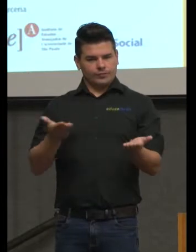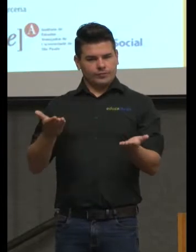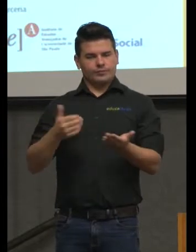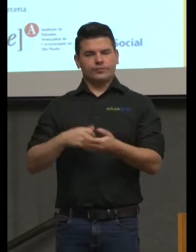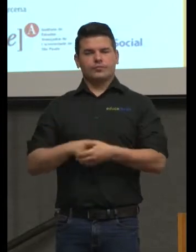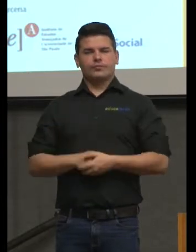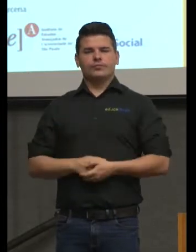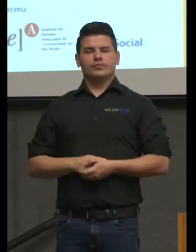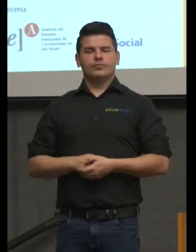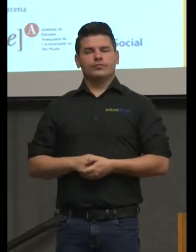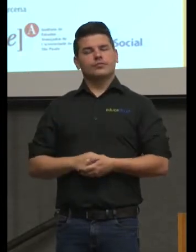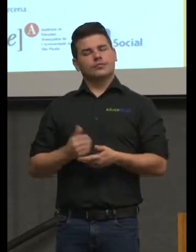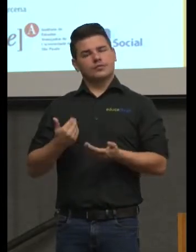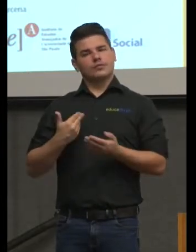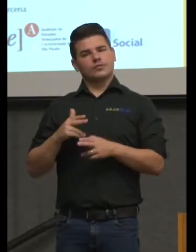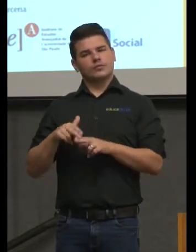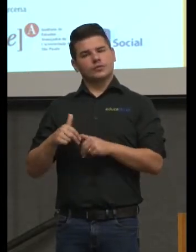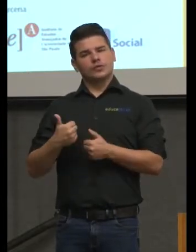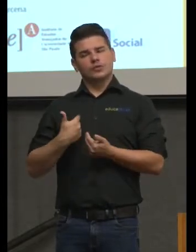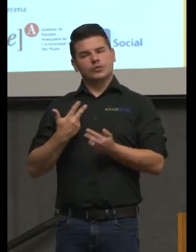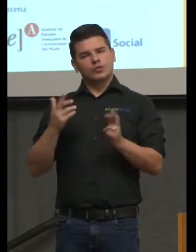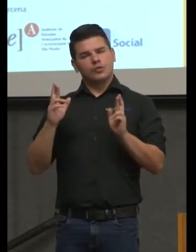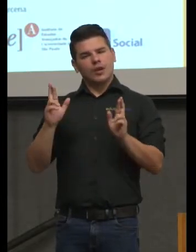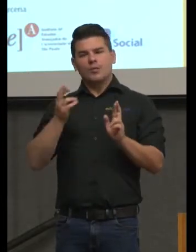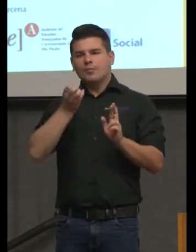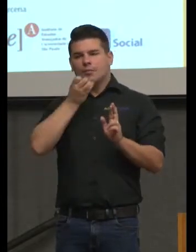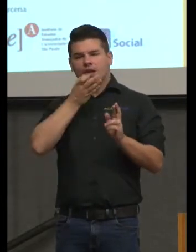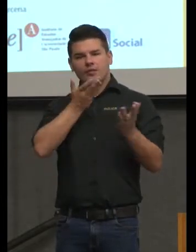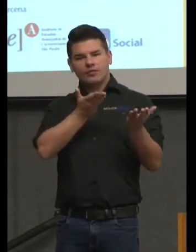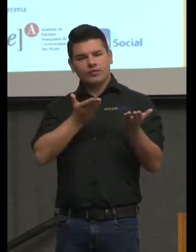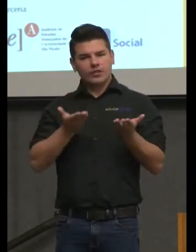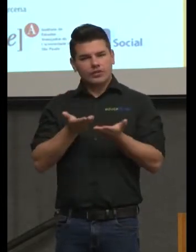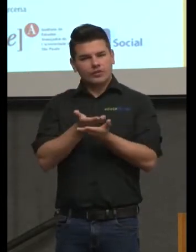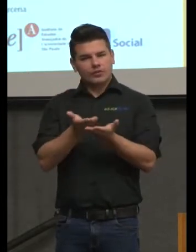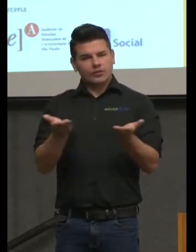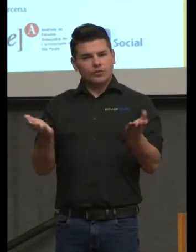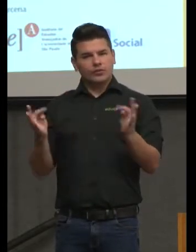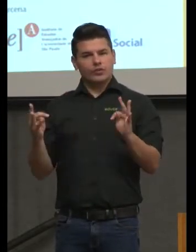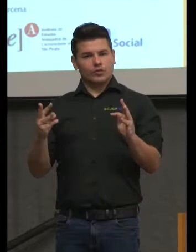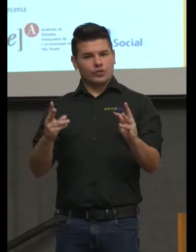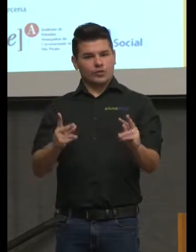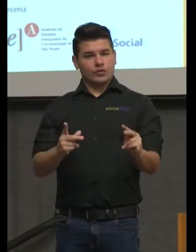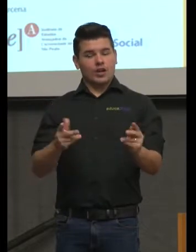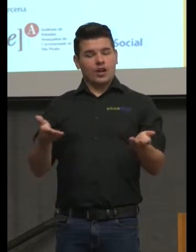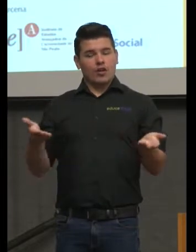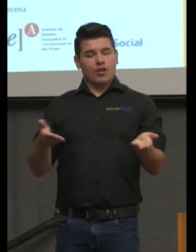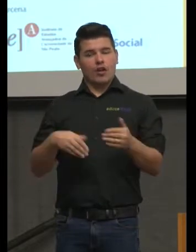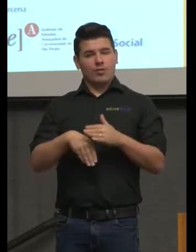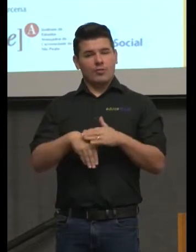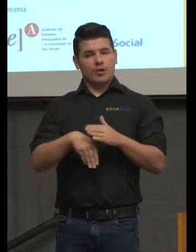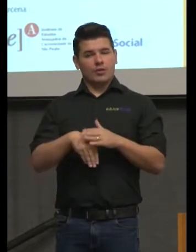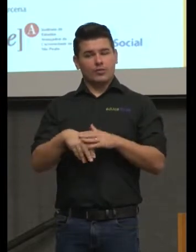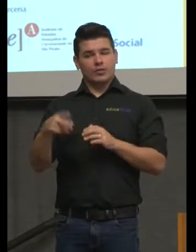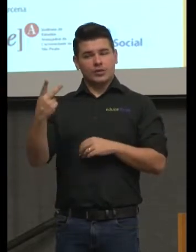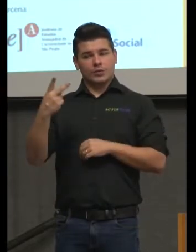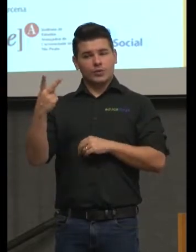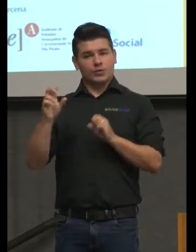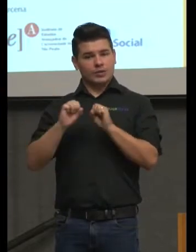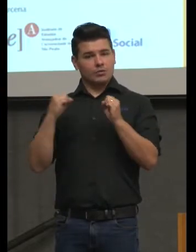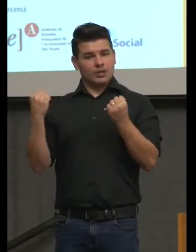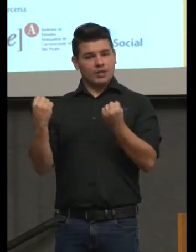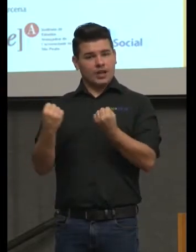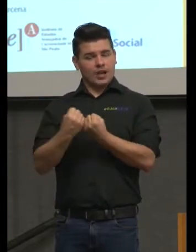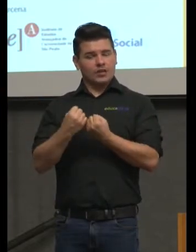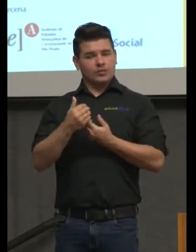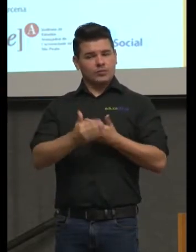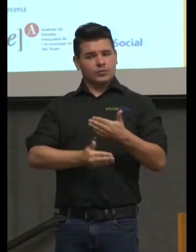Então, é isso, sejam muito bem-vindos. É um segundo passo de uma caminhada que vamos ter ao